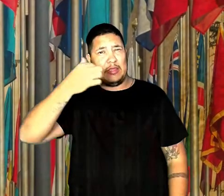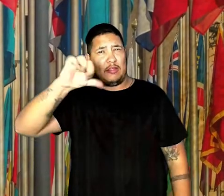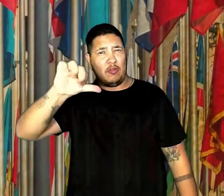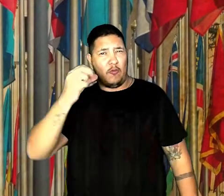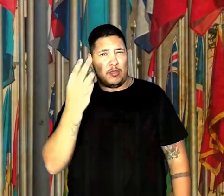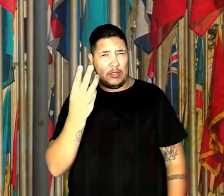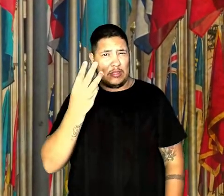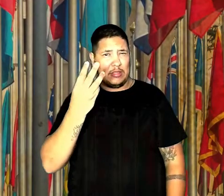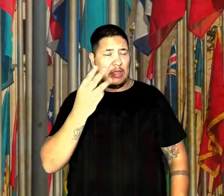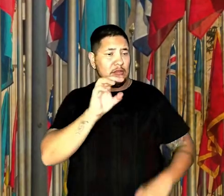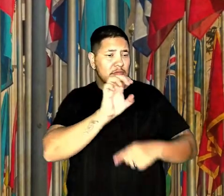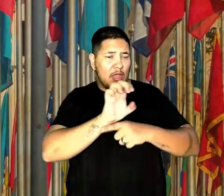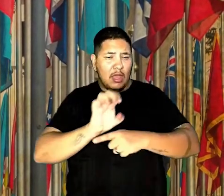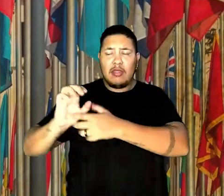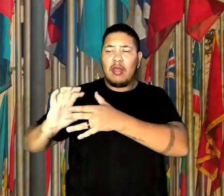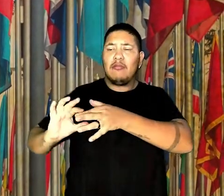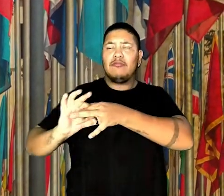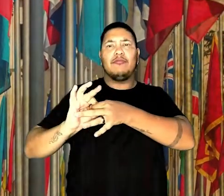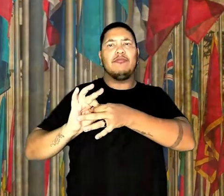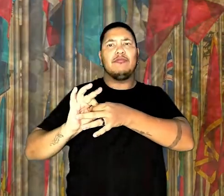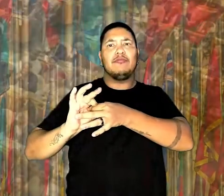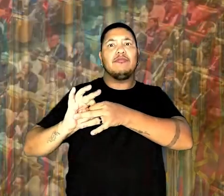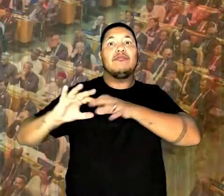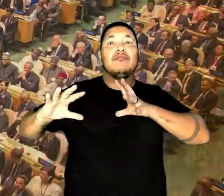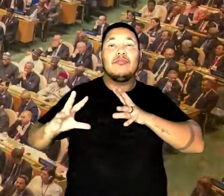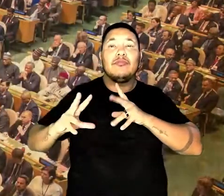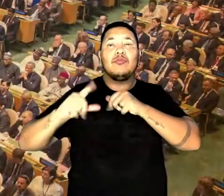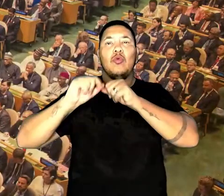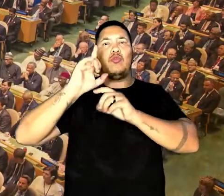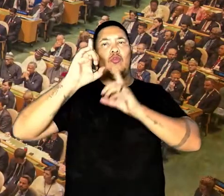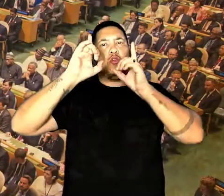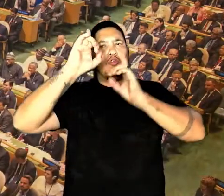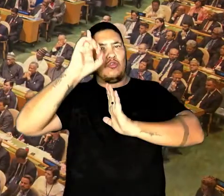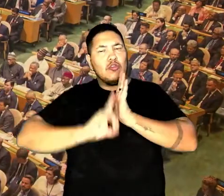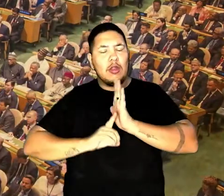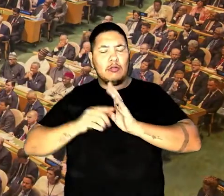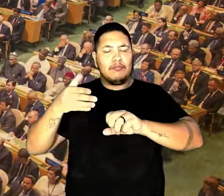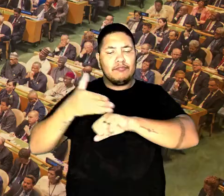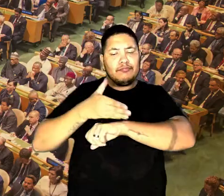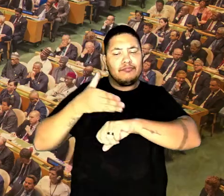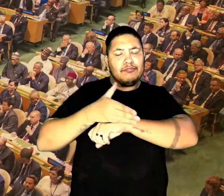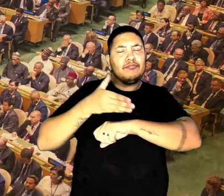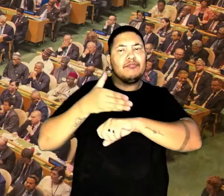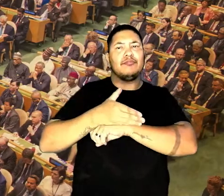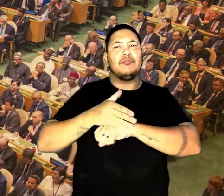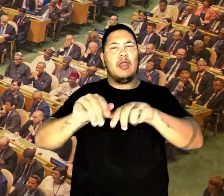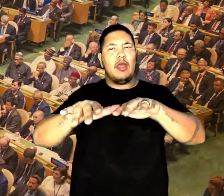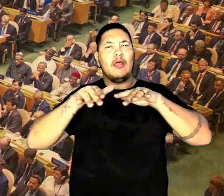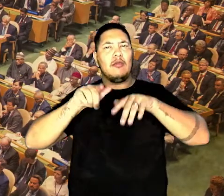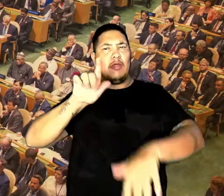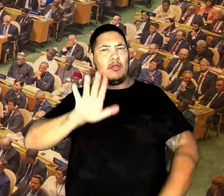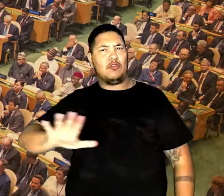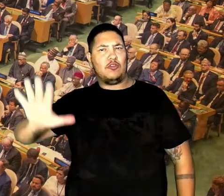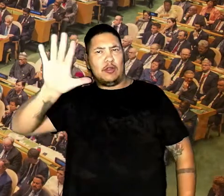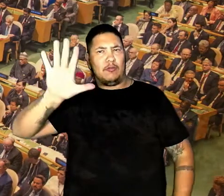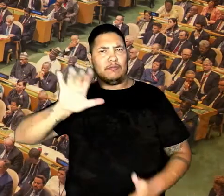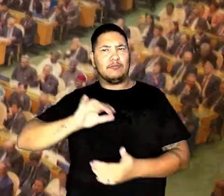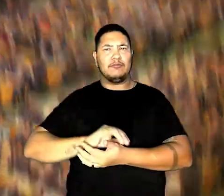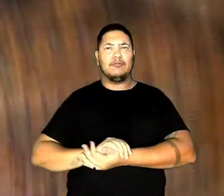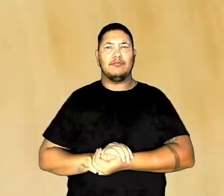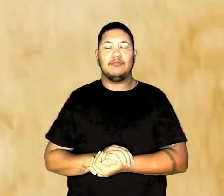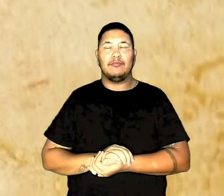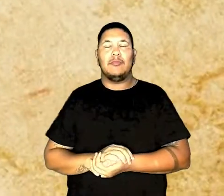193 estados-membros da ONU, todos com direito à participação na Assembleia Geral.